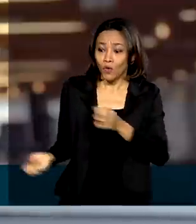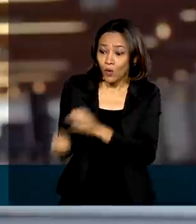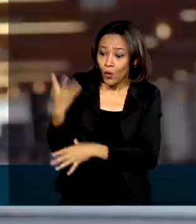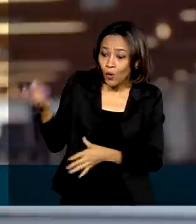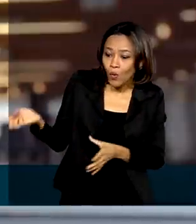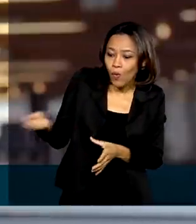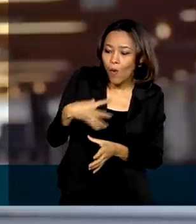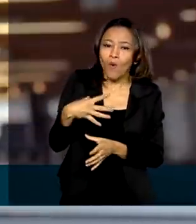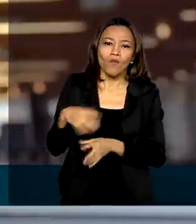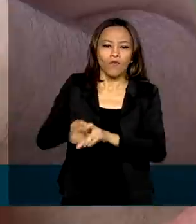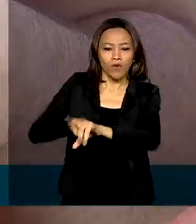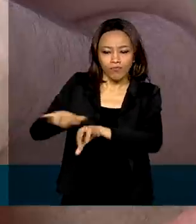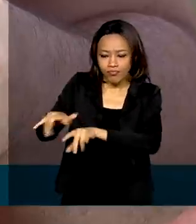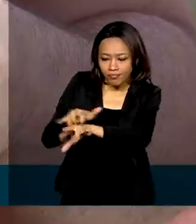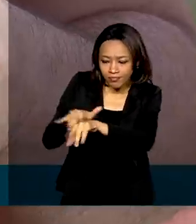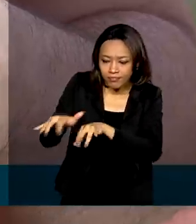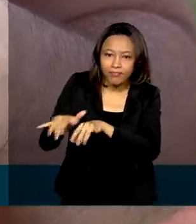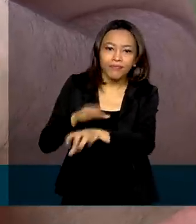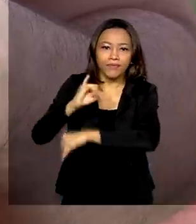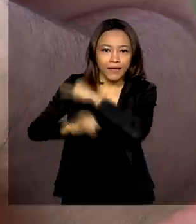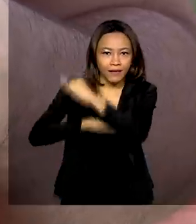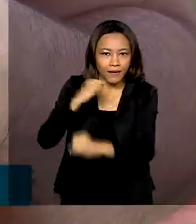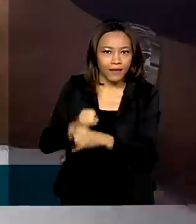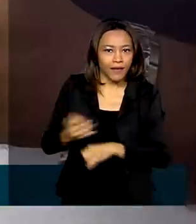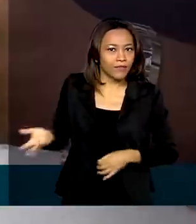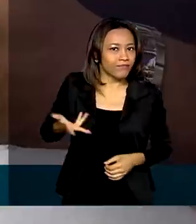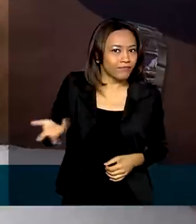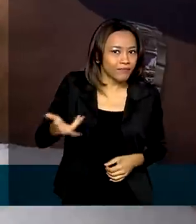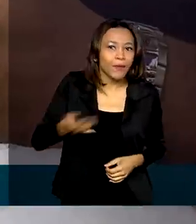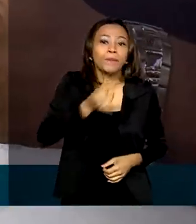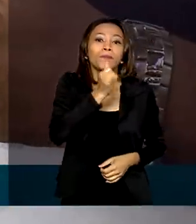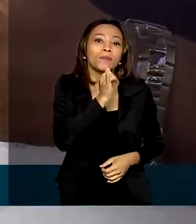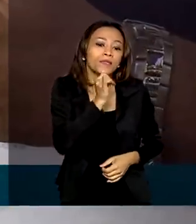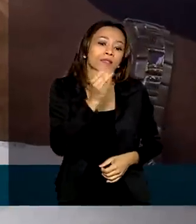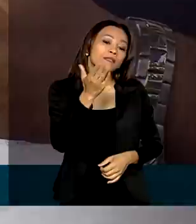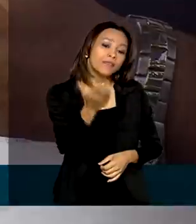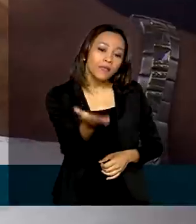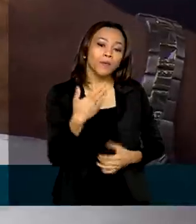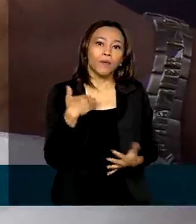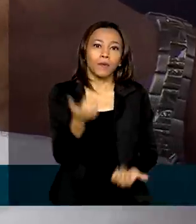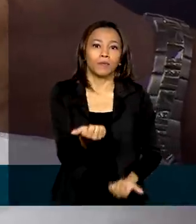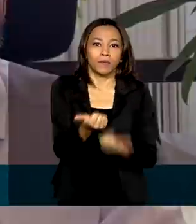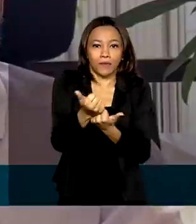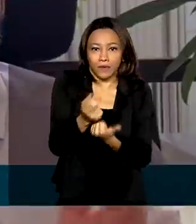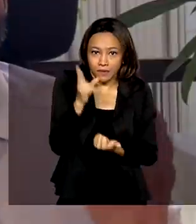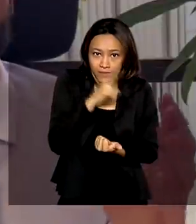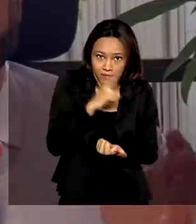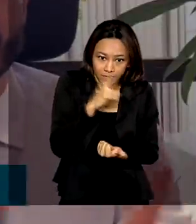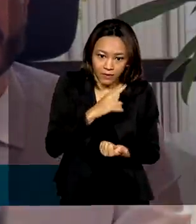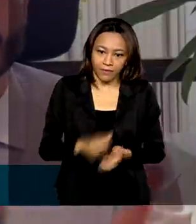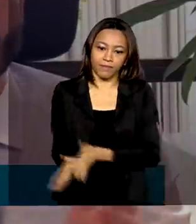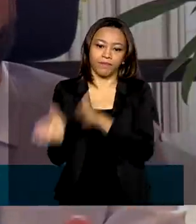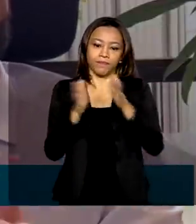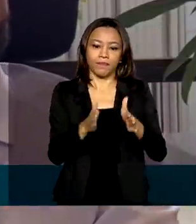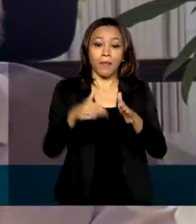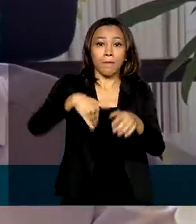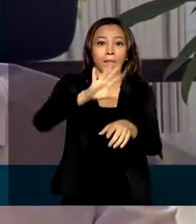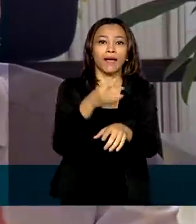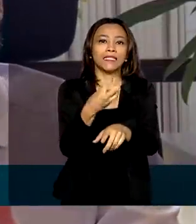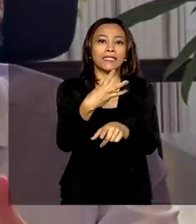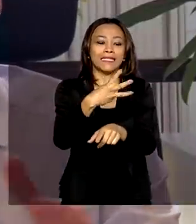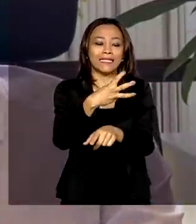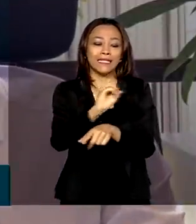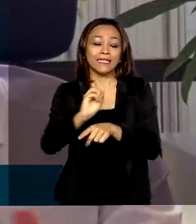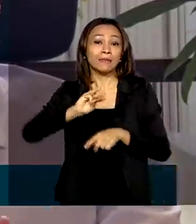foram digitalizados em tempo recorde, como, por exemplo, o auxílio emergencial. Foram mais de 300 milhões de